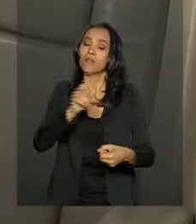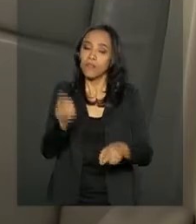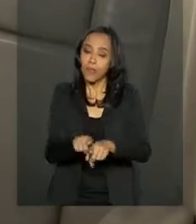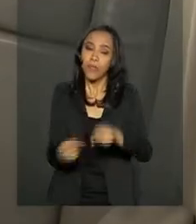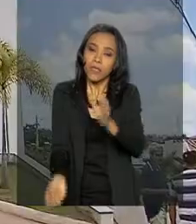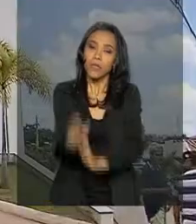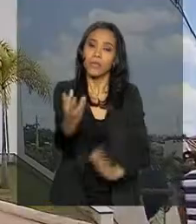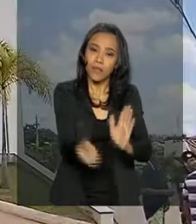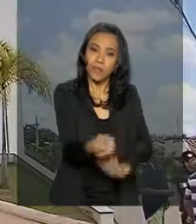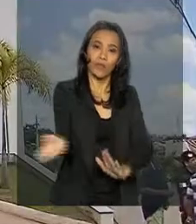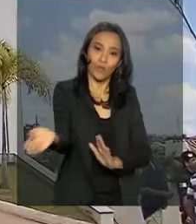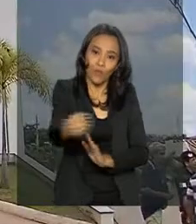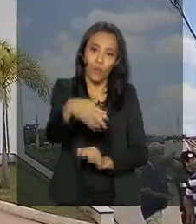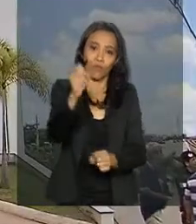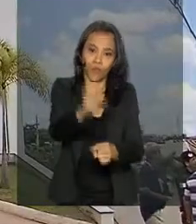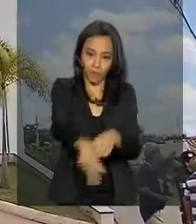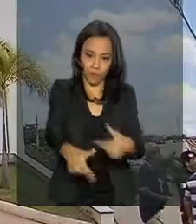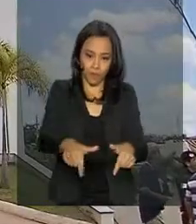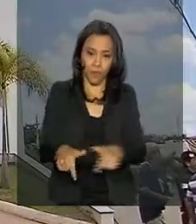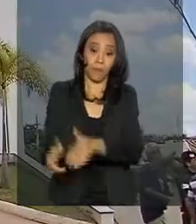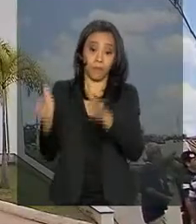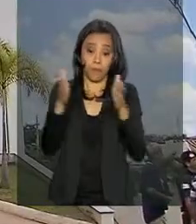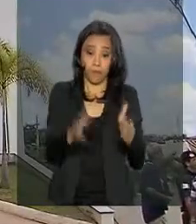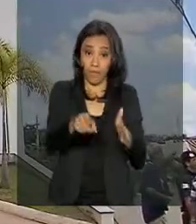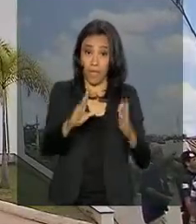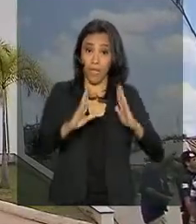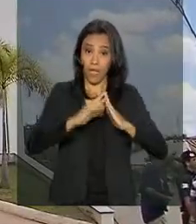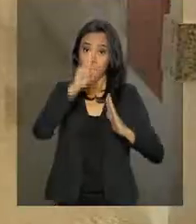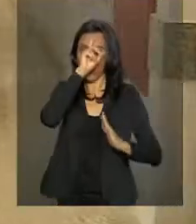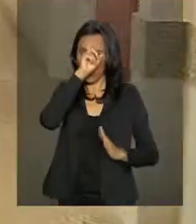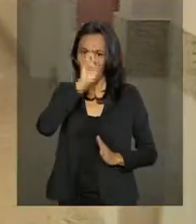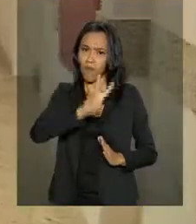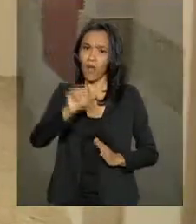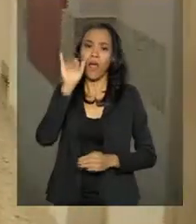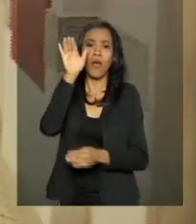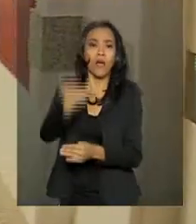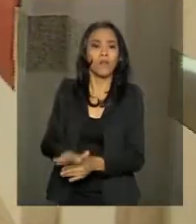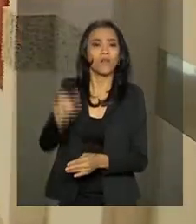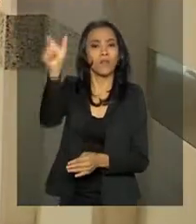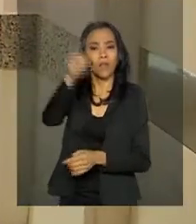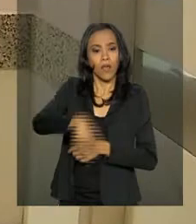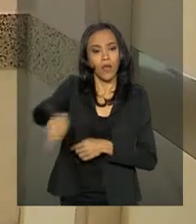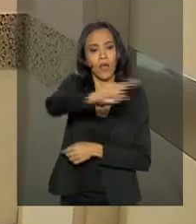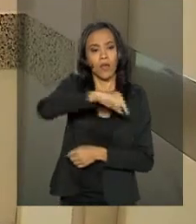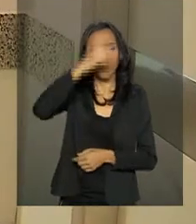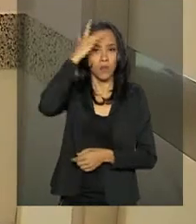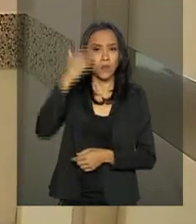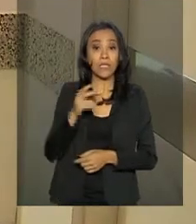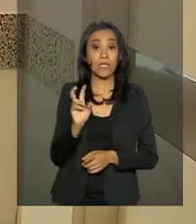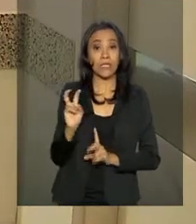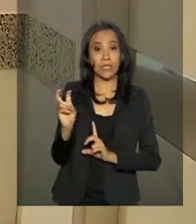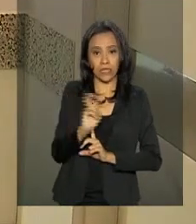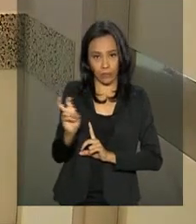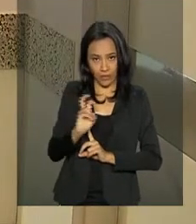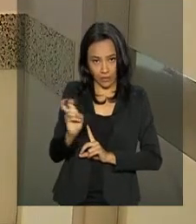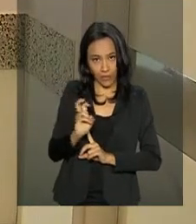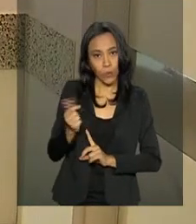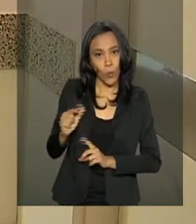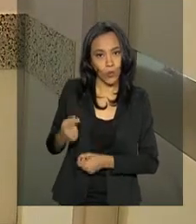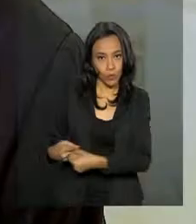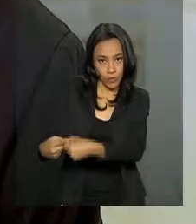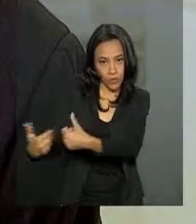novos empregos. O hospital também vai beneficiar a população de cerca de 55 outros